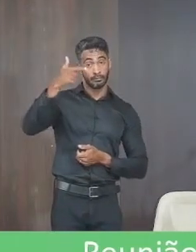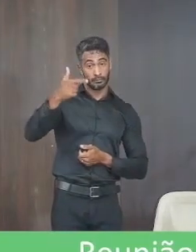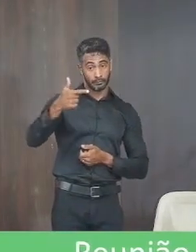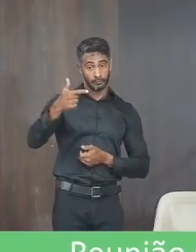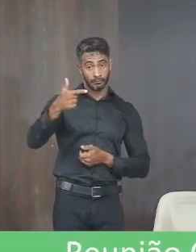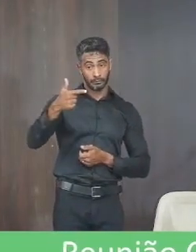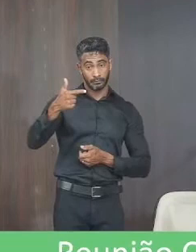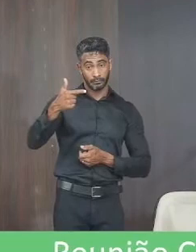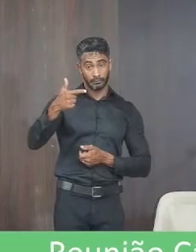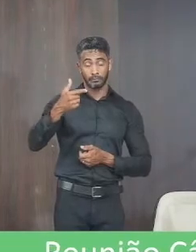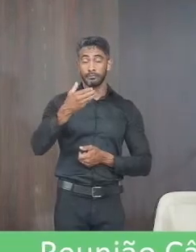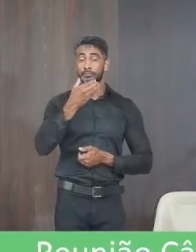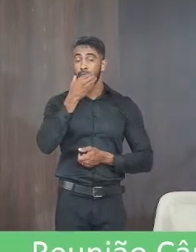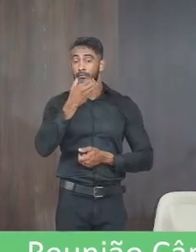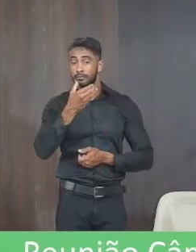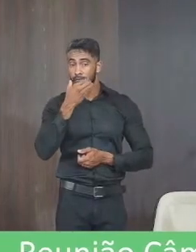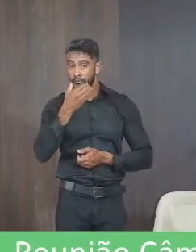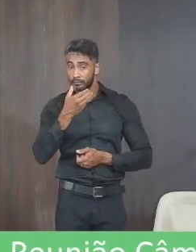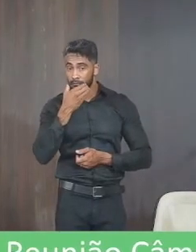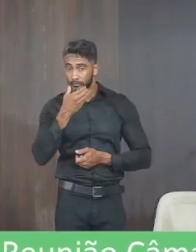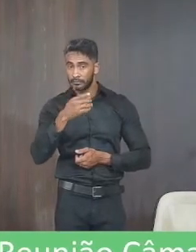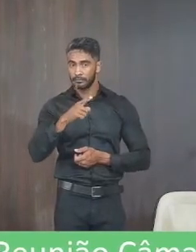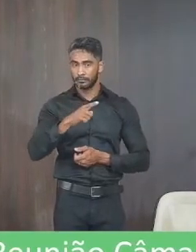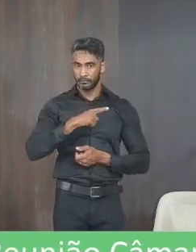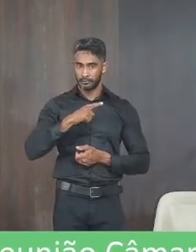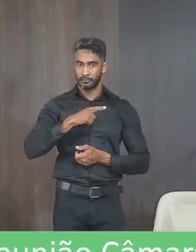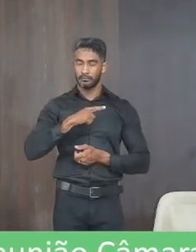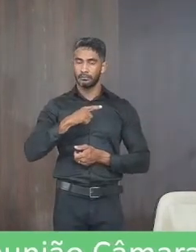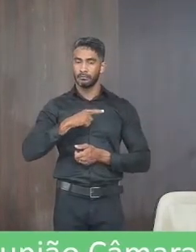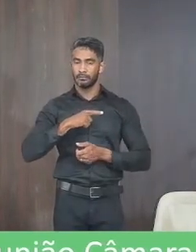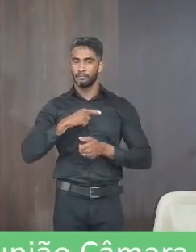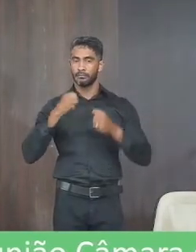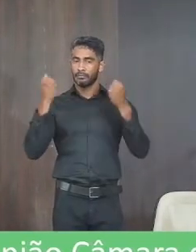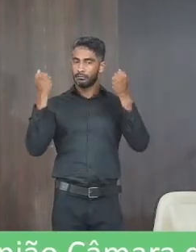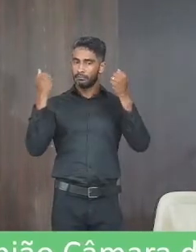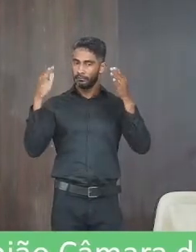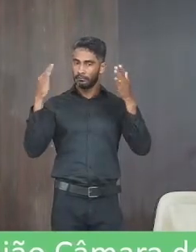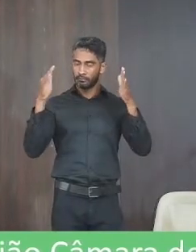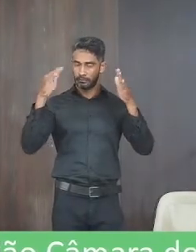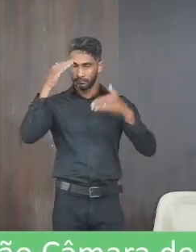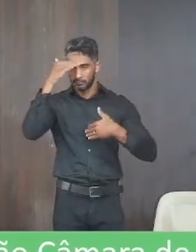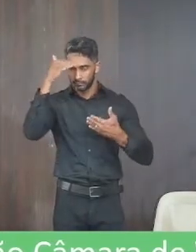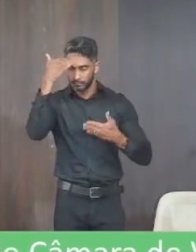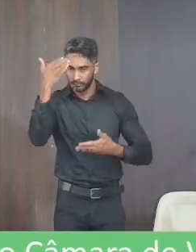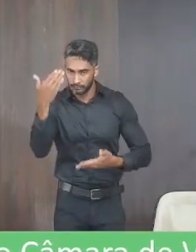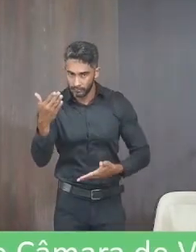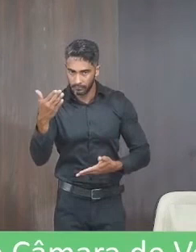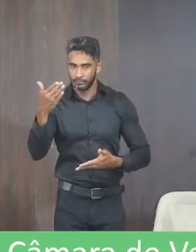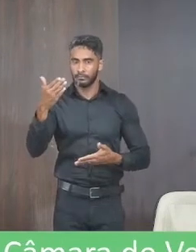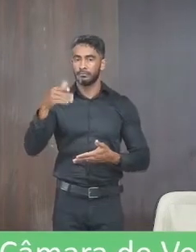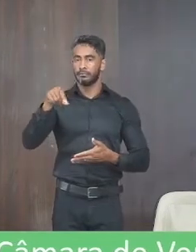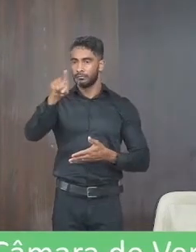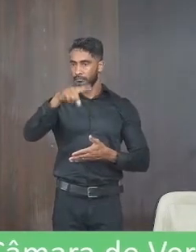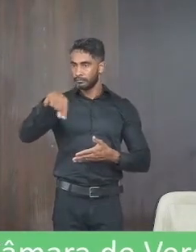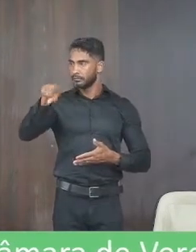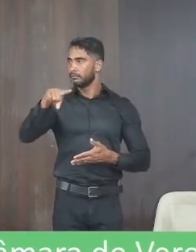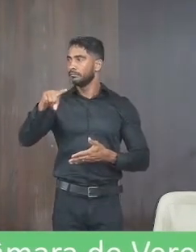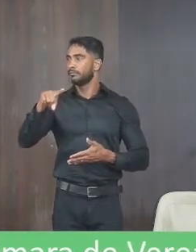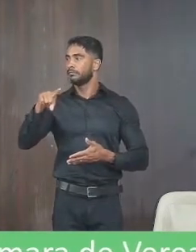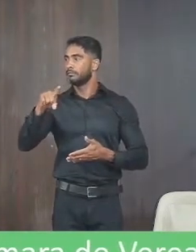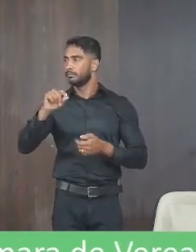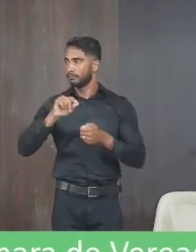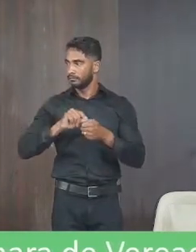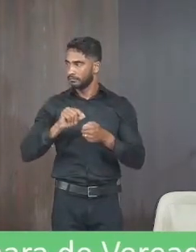2 de dezembro nós iremos ter a solenidade de moção de congratulação aqueles que ainda não fizeram